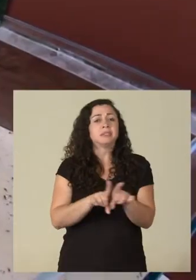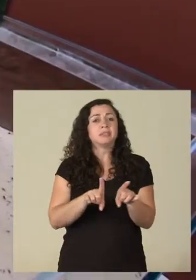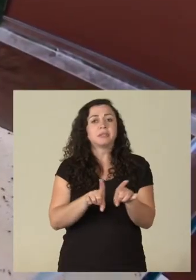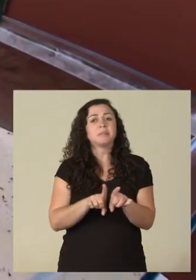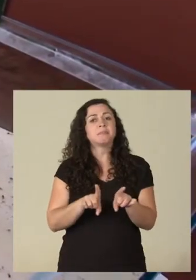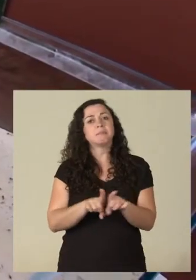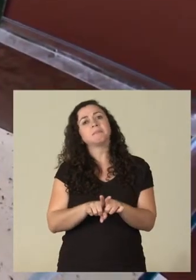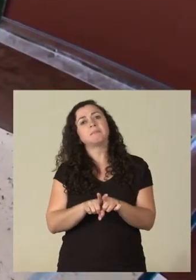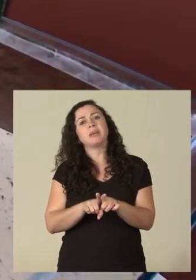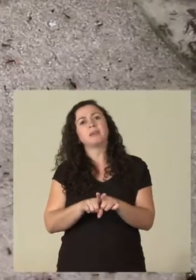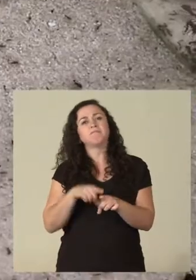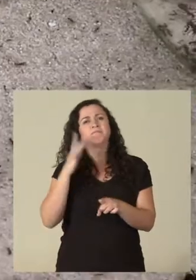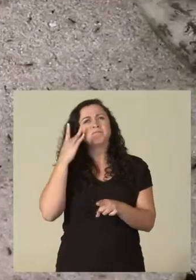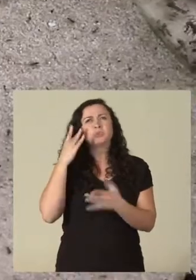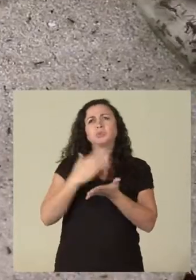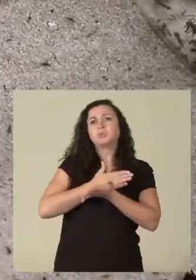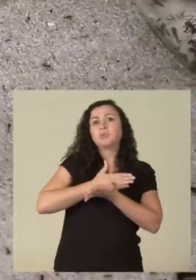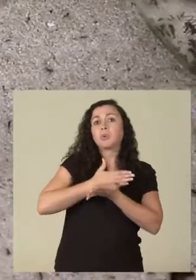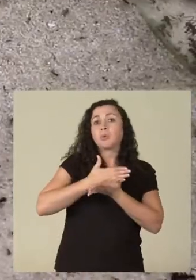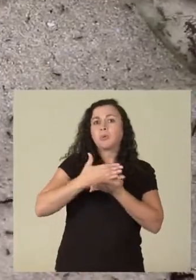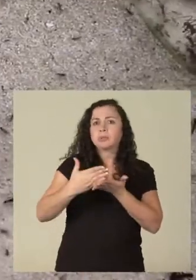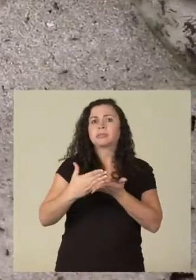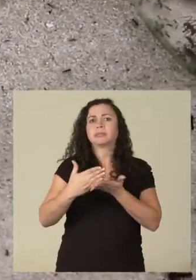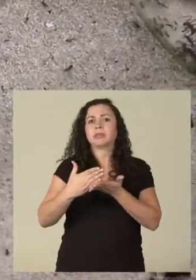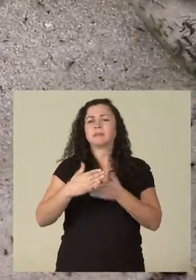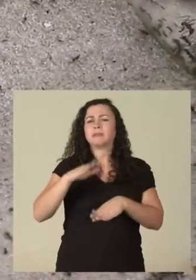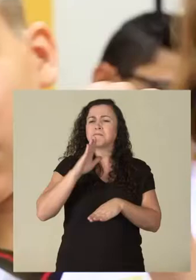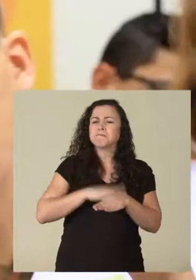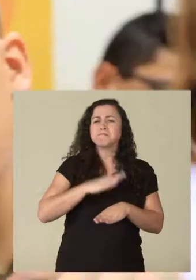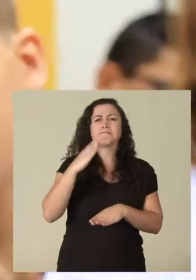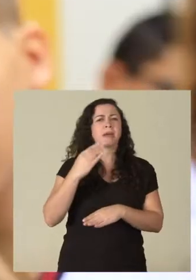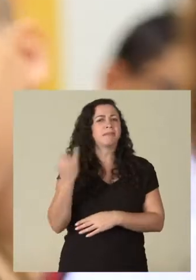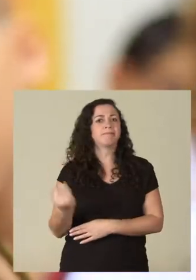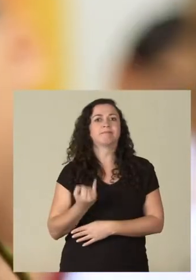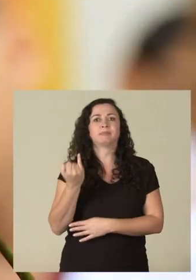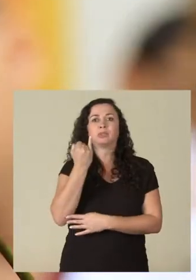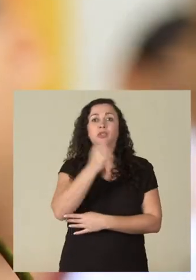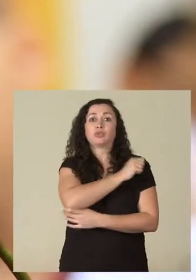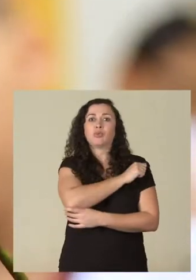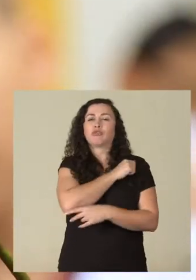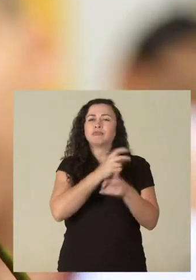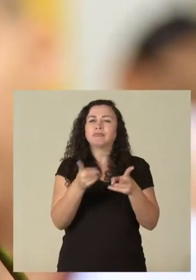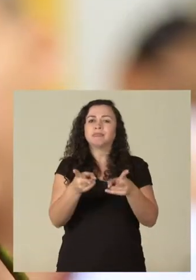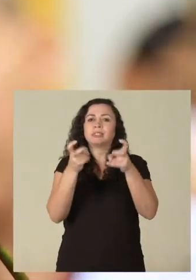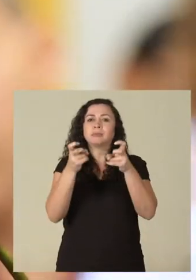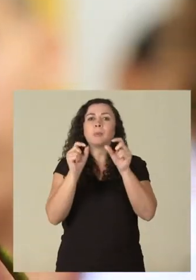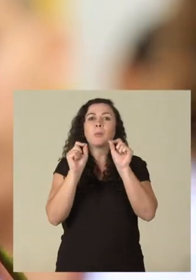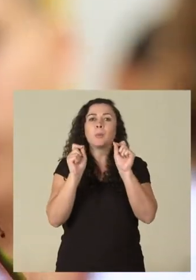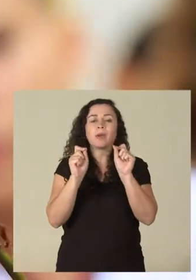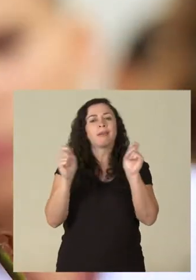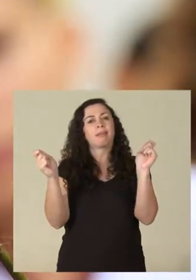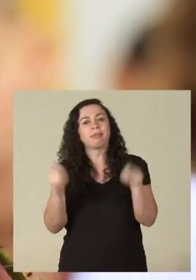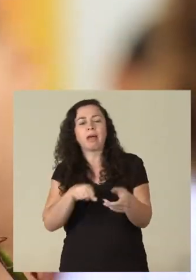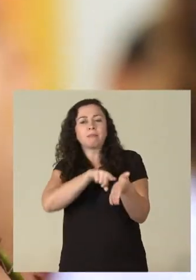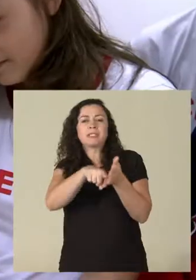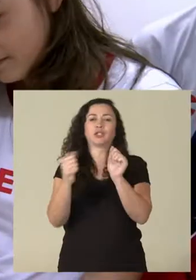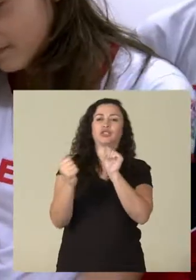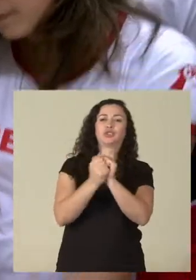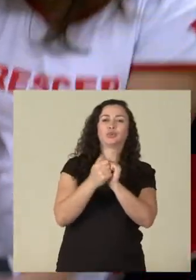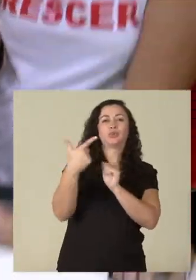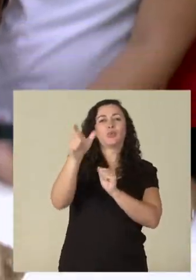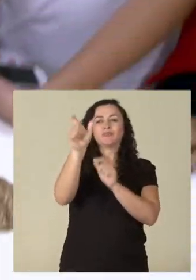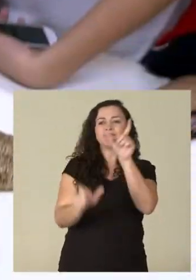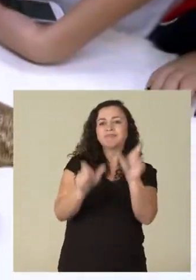ensino. Eu diria que, inicialmente, a coisa que mais chama a atenção dos nossos alunos é a possibilidade de fazer